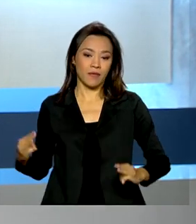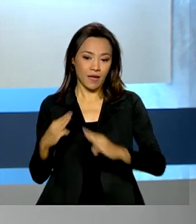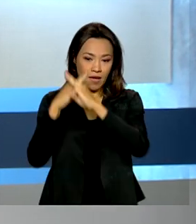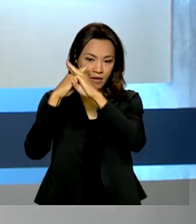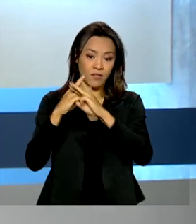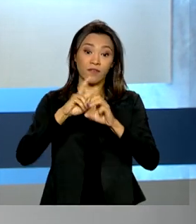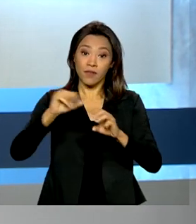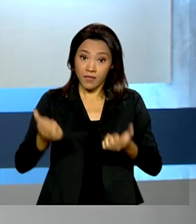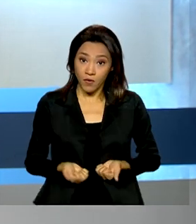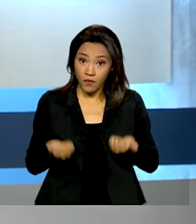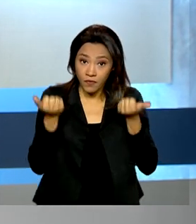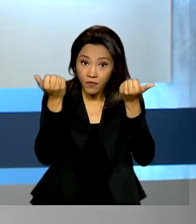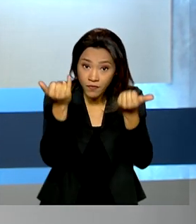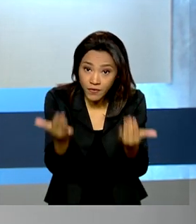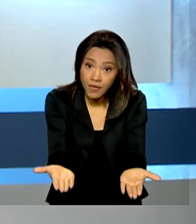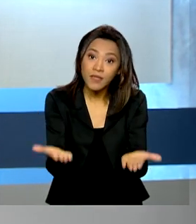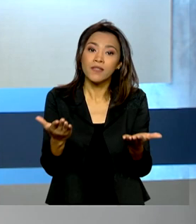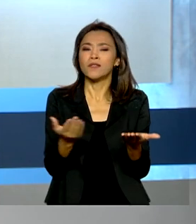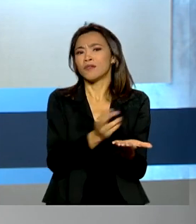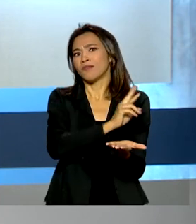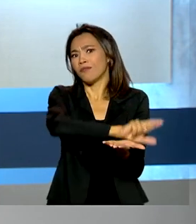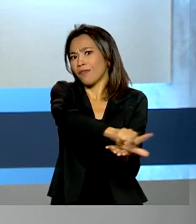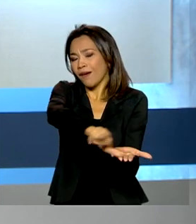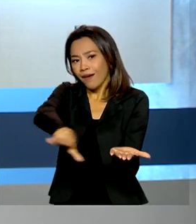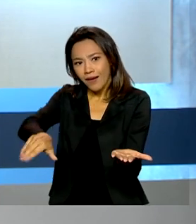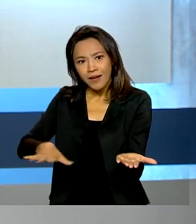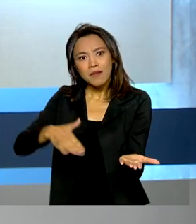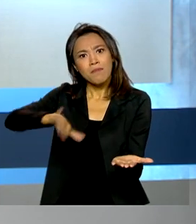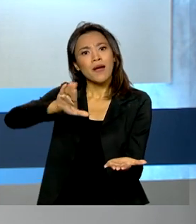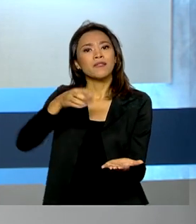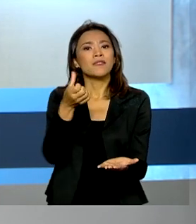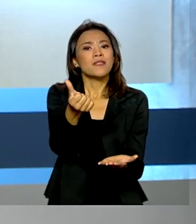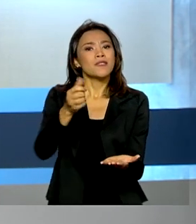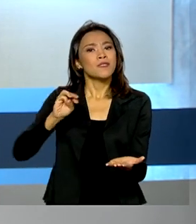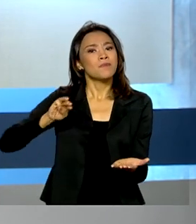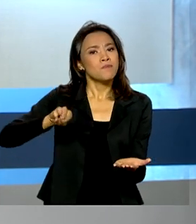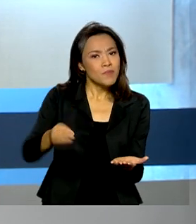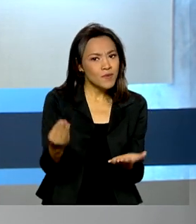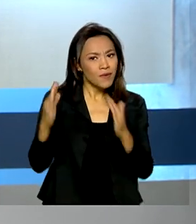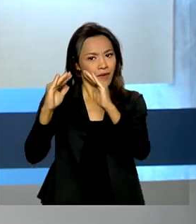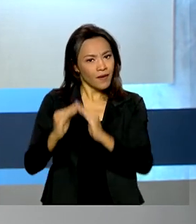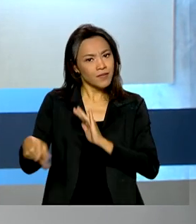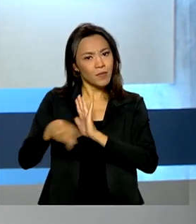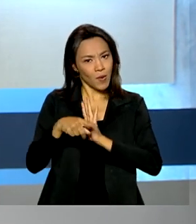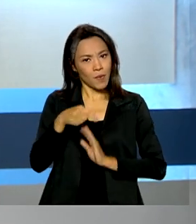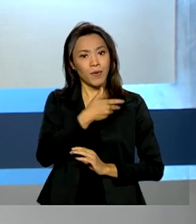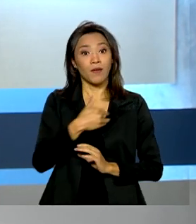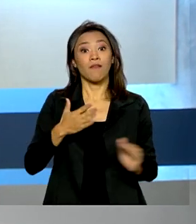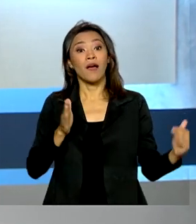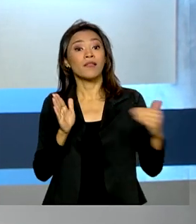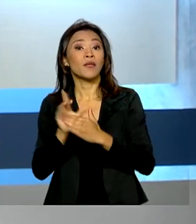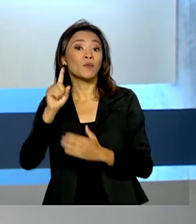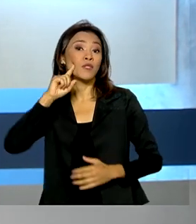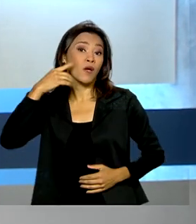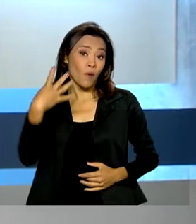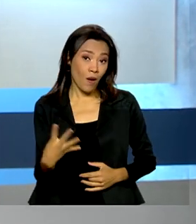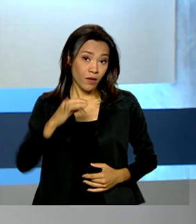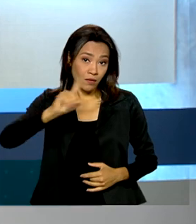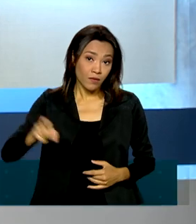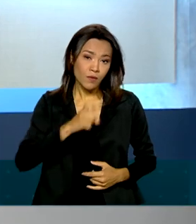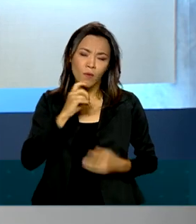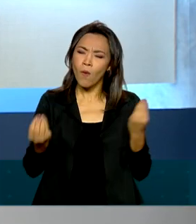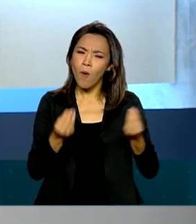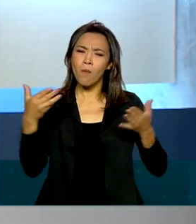novos em todo o país e mais de 6 mil imóveis da Caixa. O feirão segue até 4 de julho. Para participar,